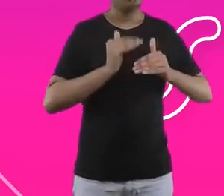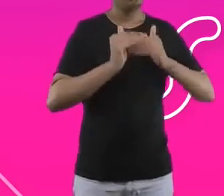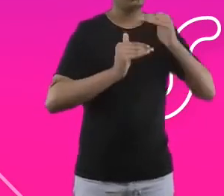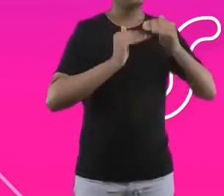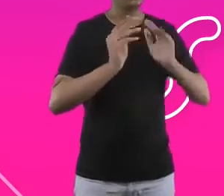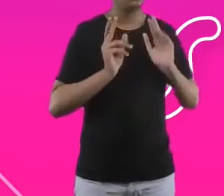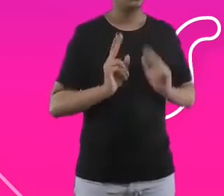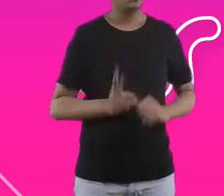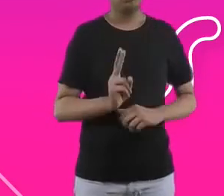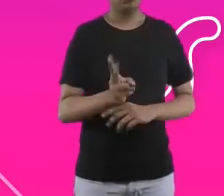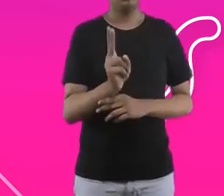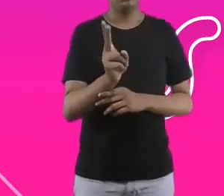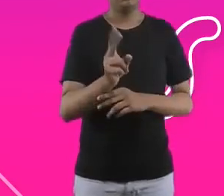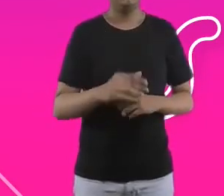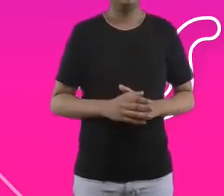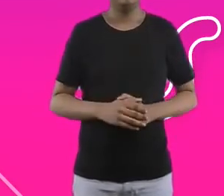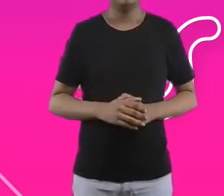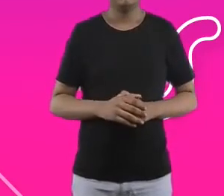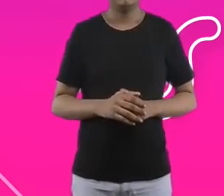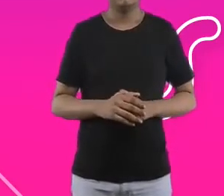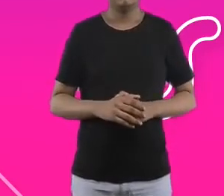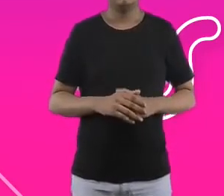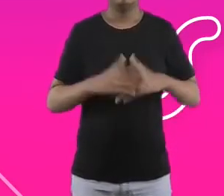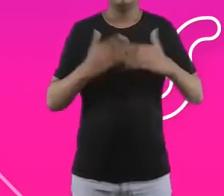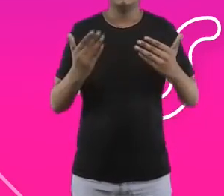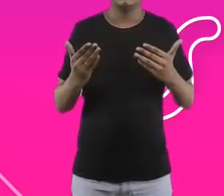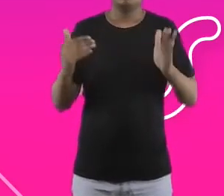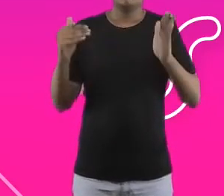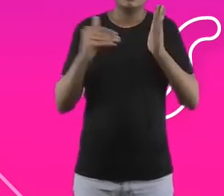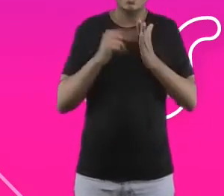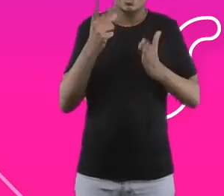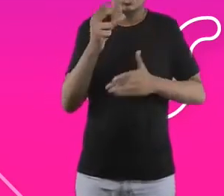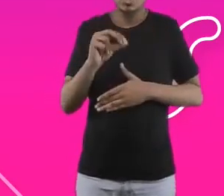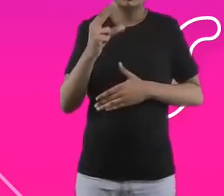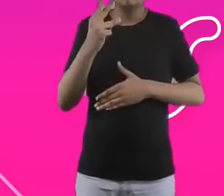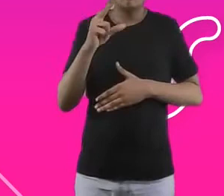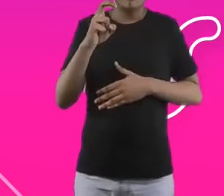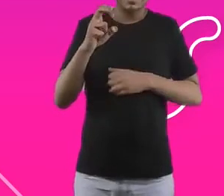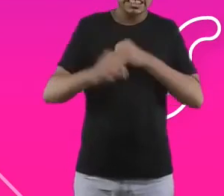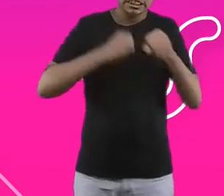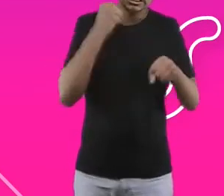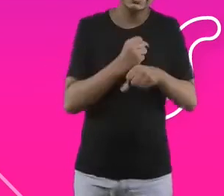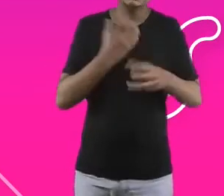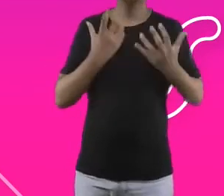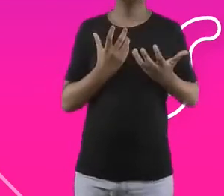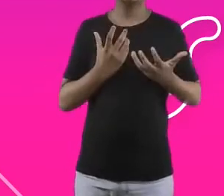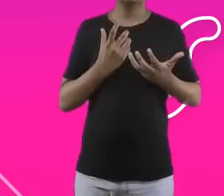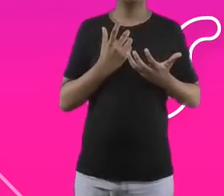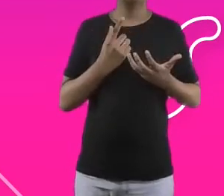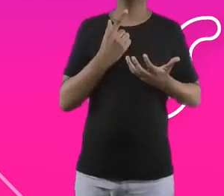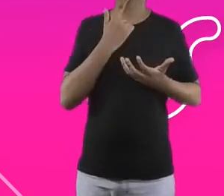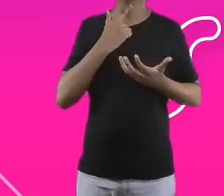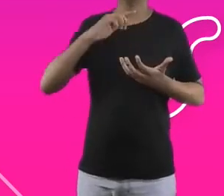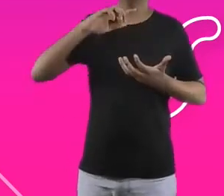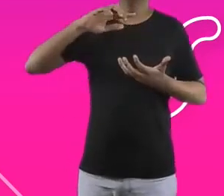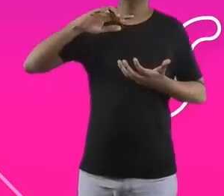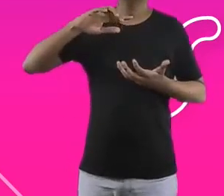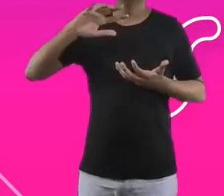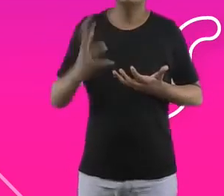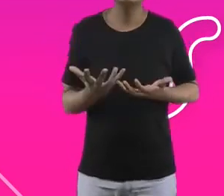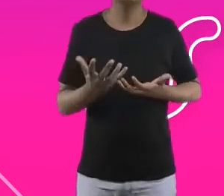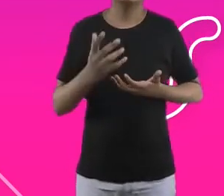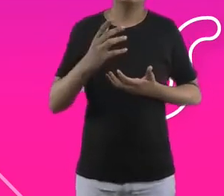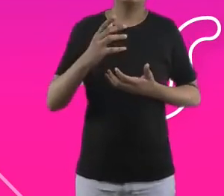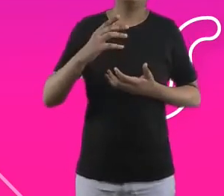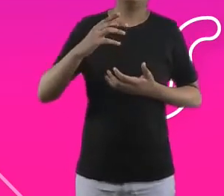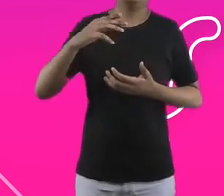Então, por isso mesmo que até 2025 a gente quer chegar em um milhão de pessoas em vários outros estados do Brasil. Então, para